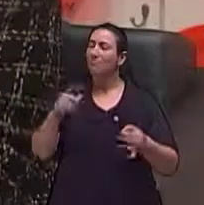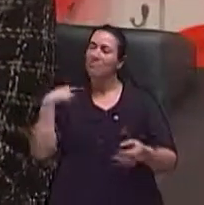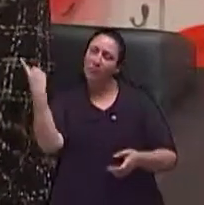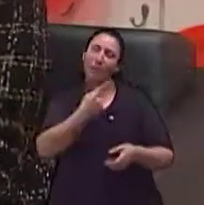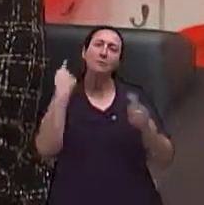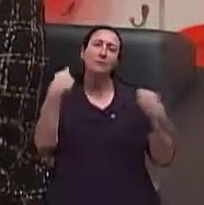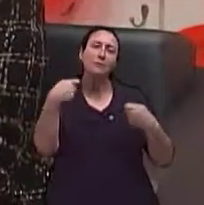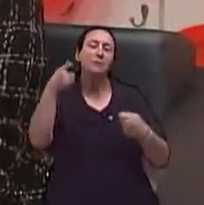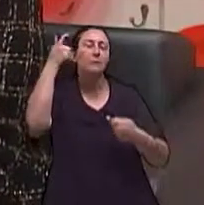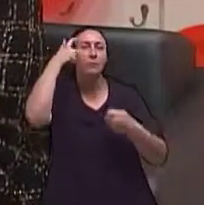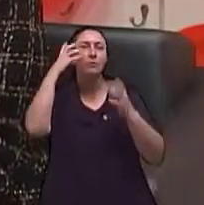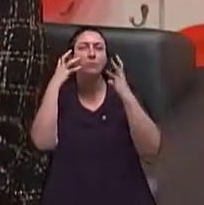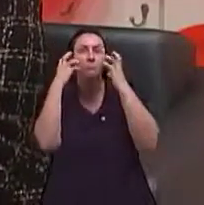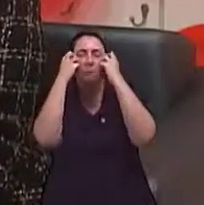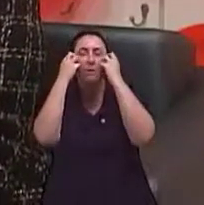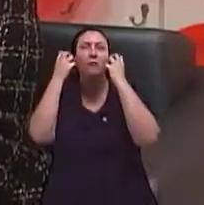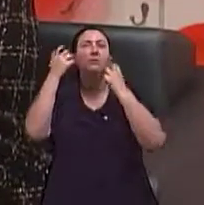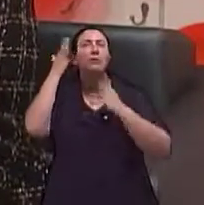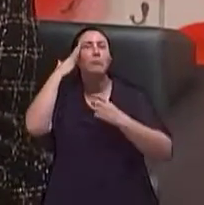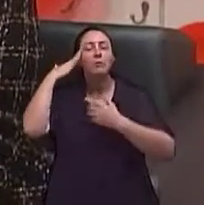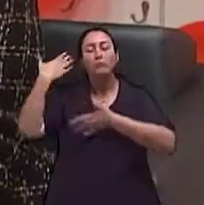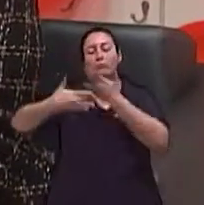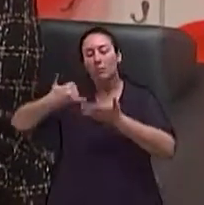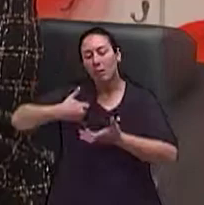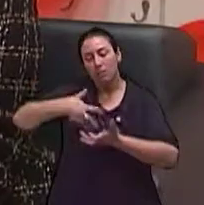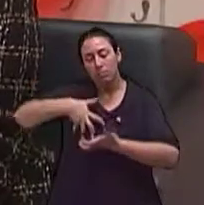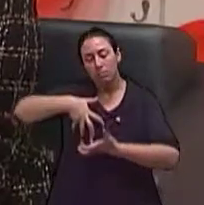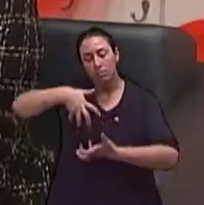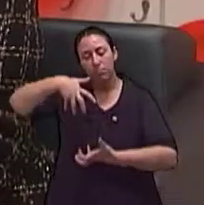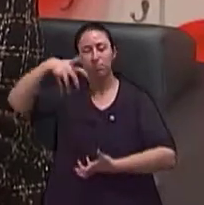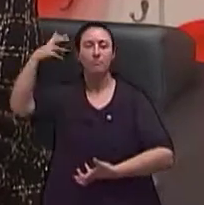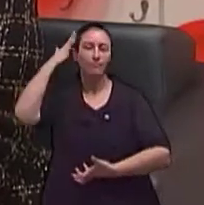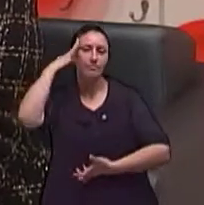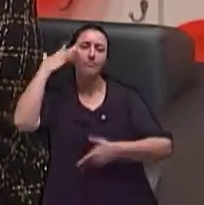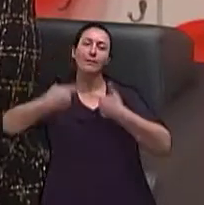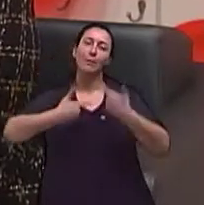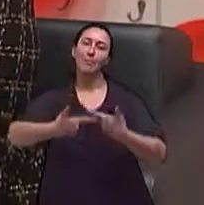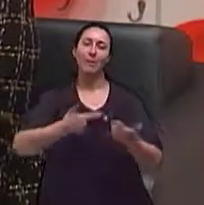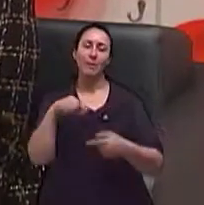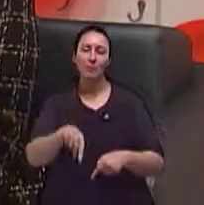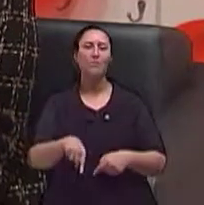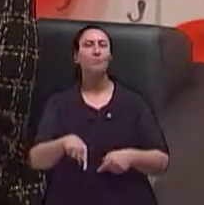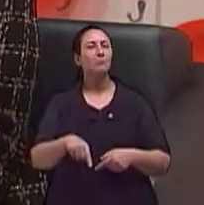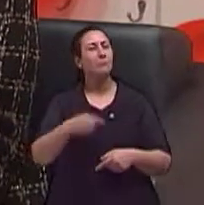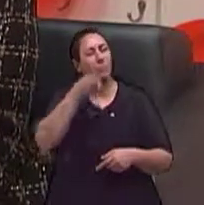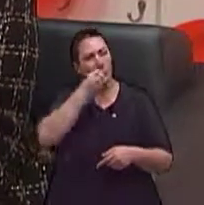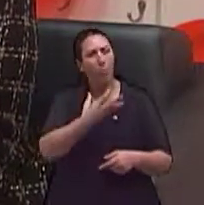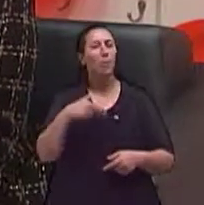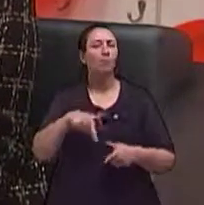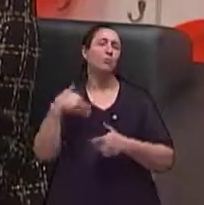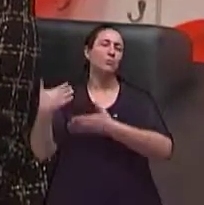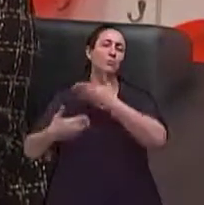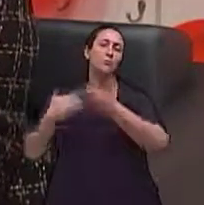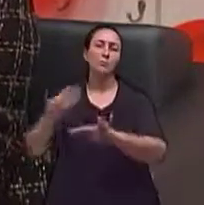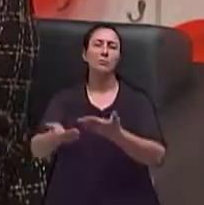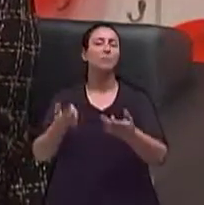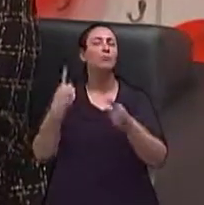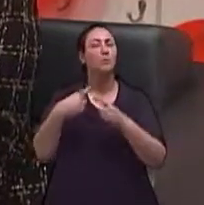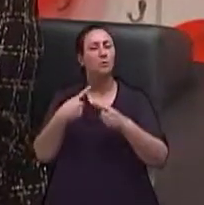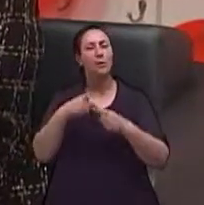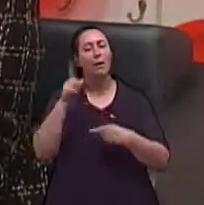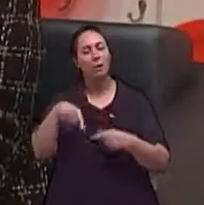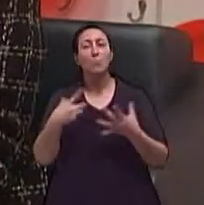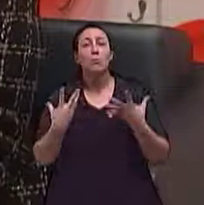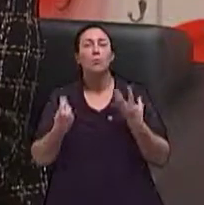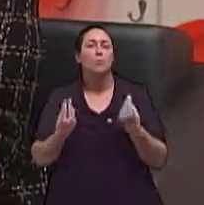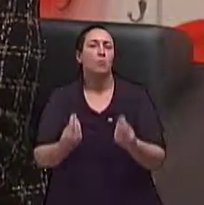independente da área que a gente atue. Isso faz parte da vida e esse processo é tão bonito, né? É muito, muito, muito